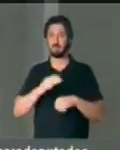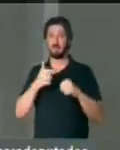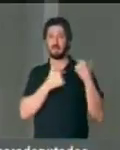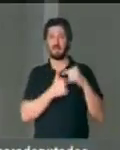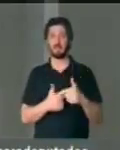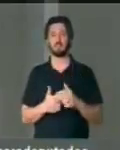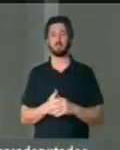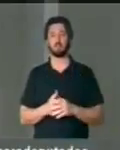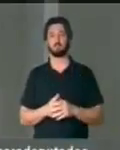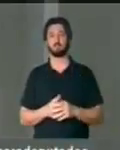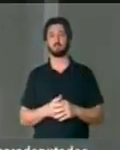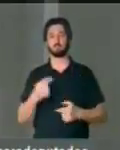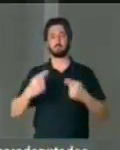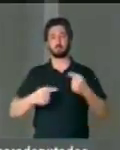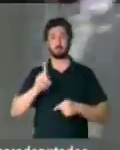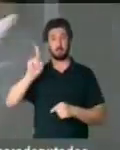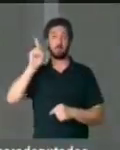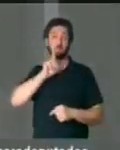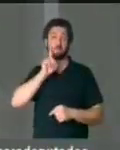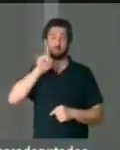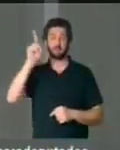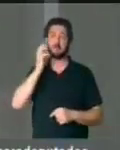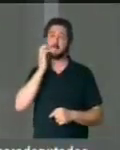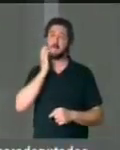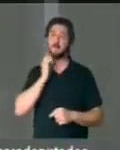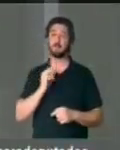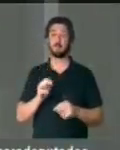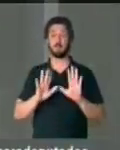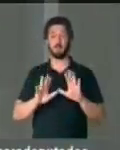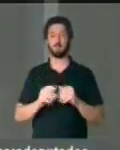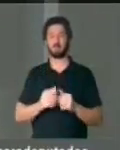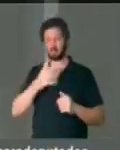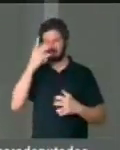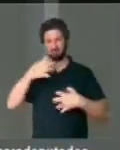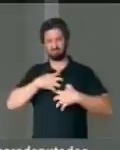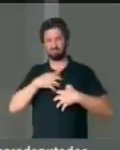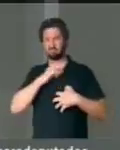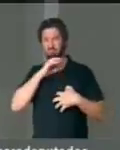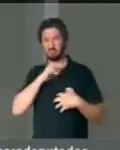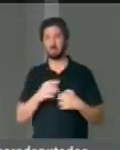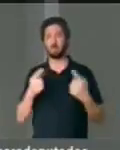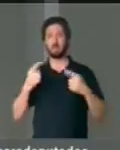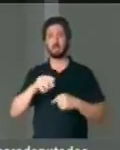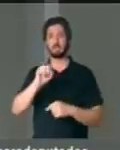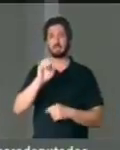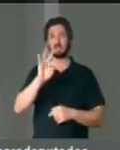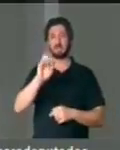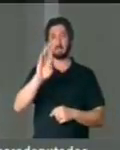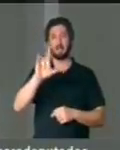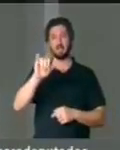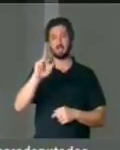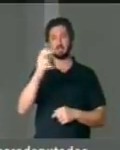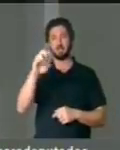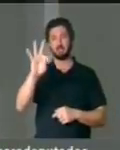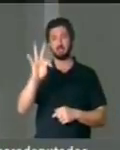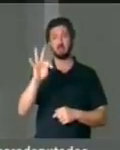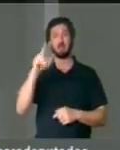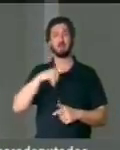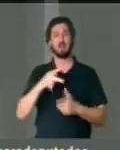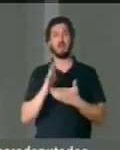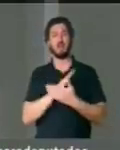conservador da disputa ali nos Estados Unidos. O descontentamento com o establishment tinha também elementos